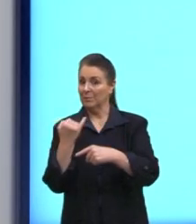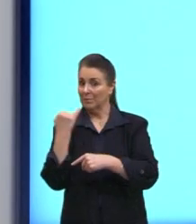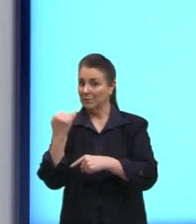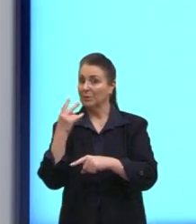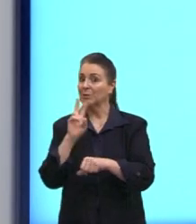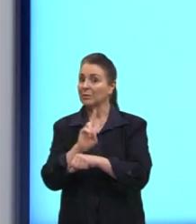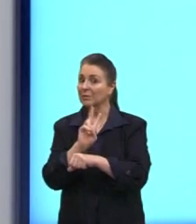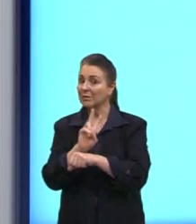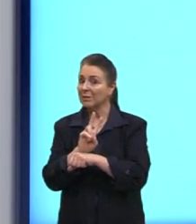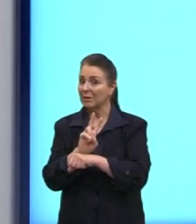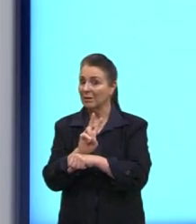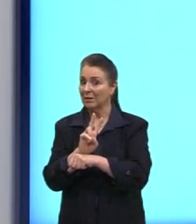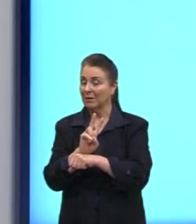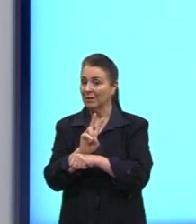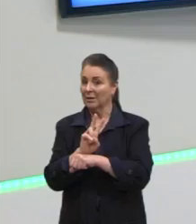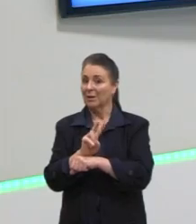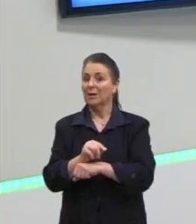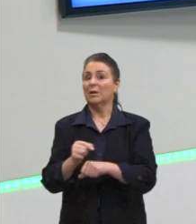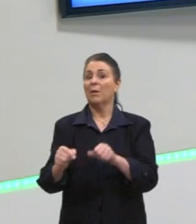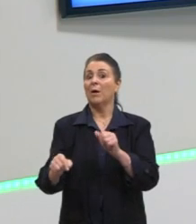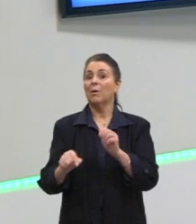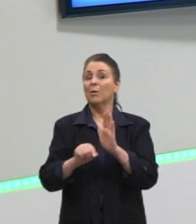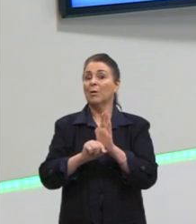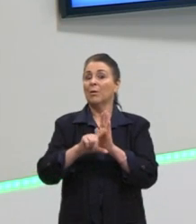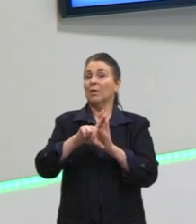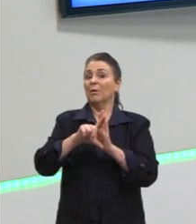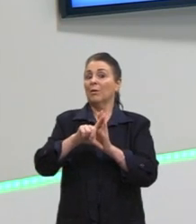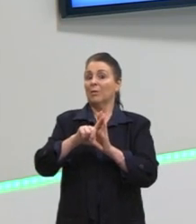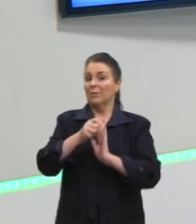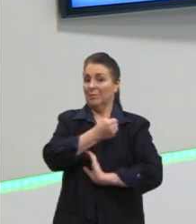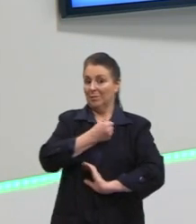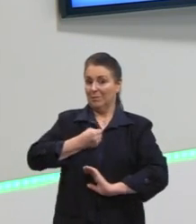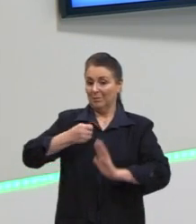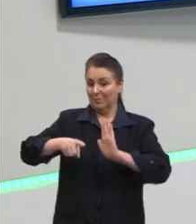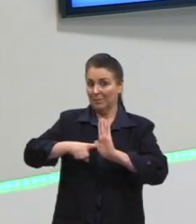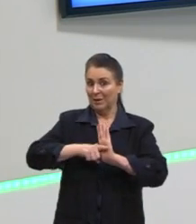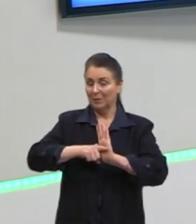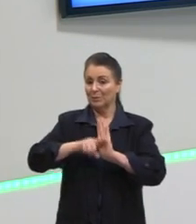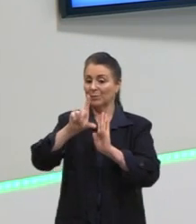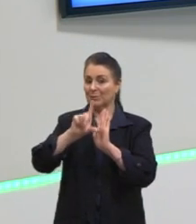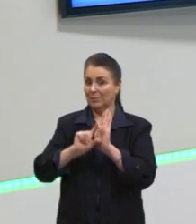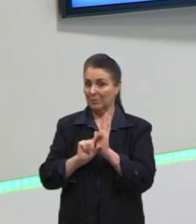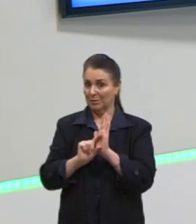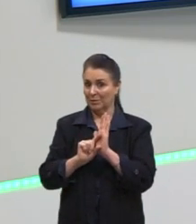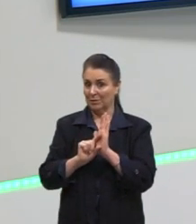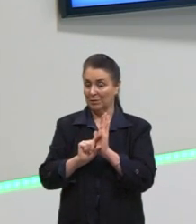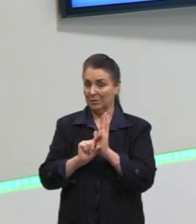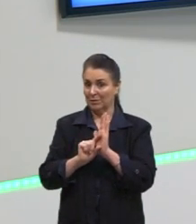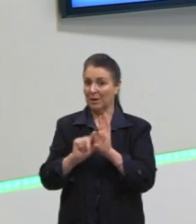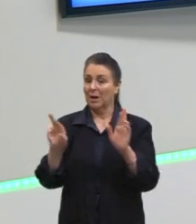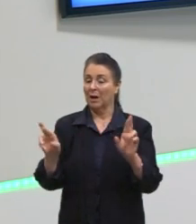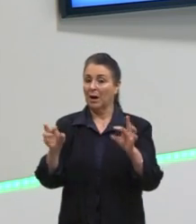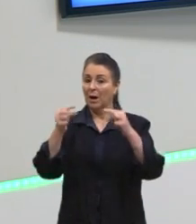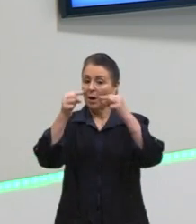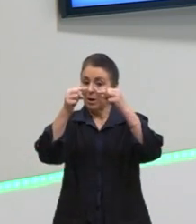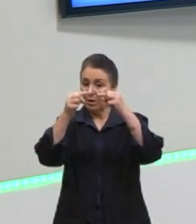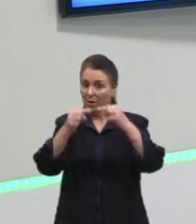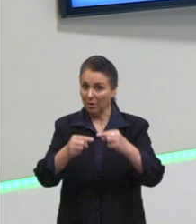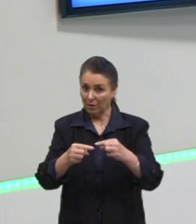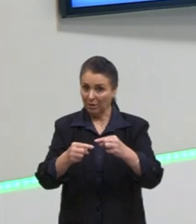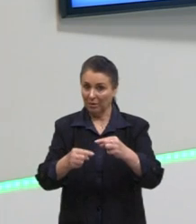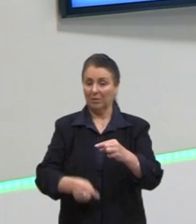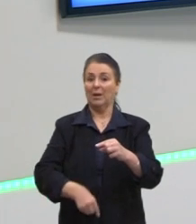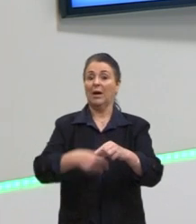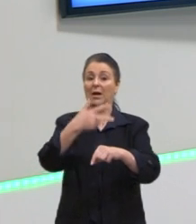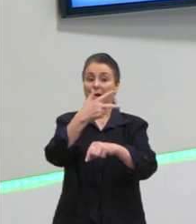sempre o maior valor menos o menor. Nós determinamos dois pontos e a ordem que eu vou relacionar. Câmera 2 menos